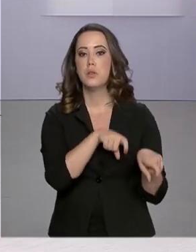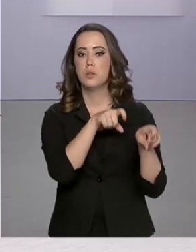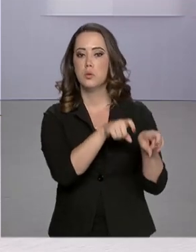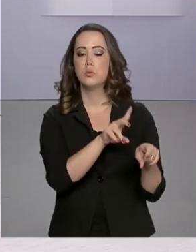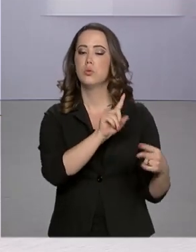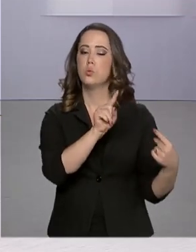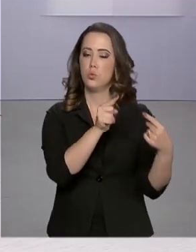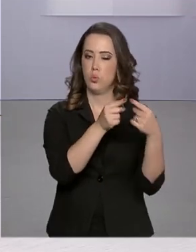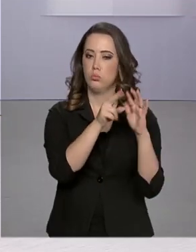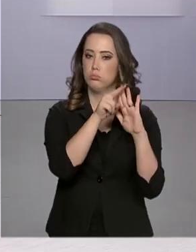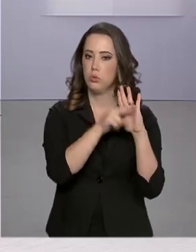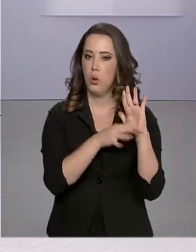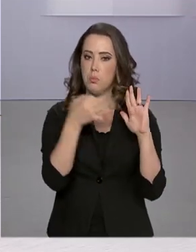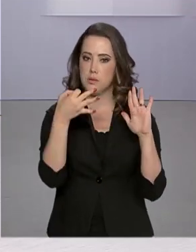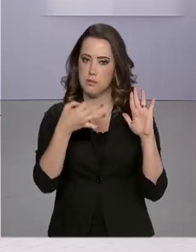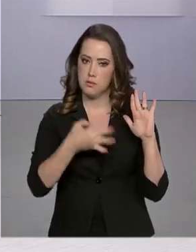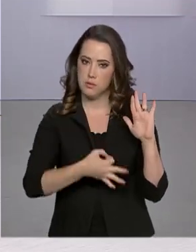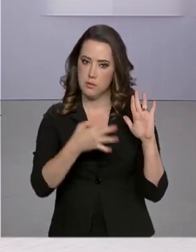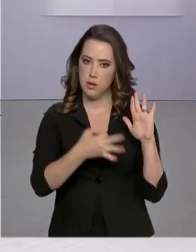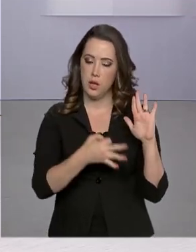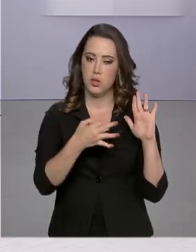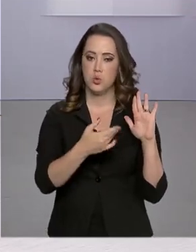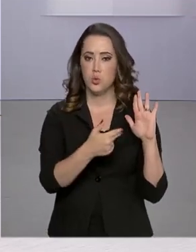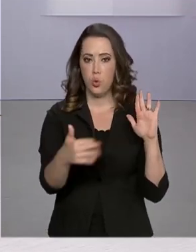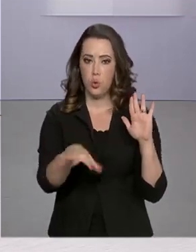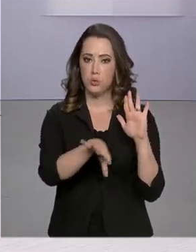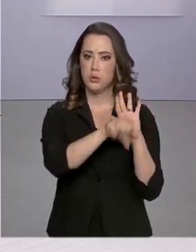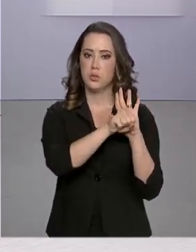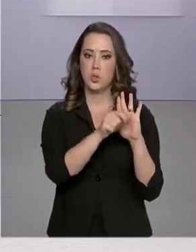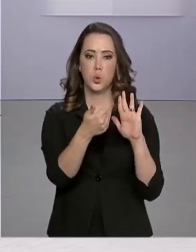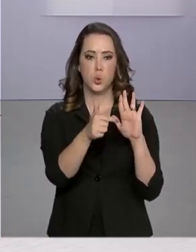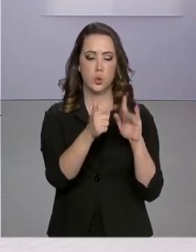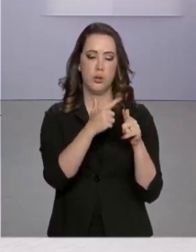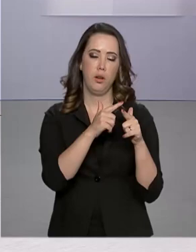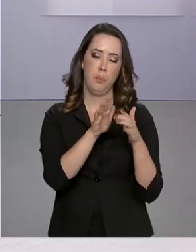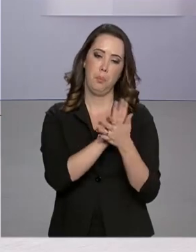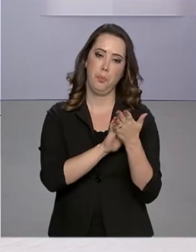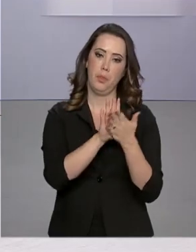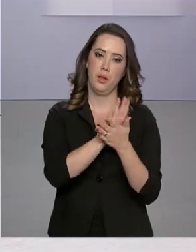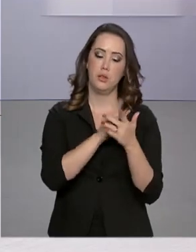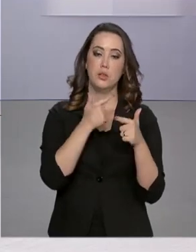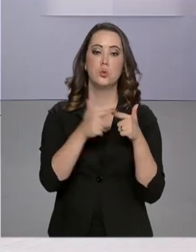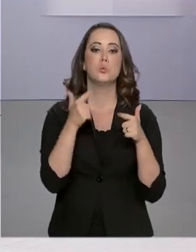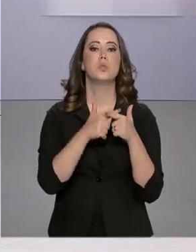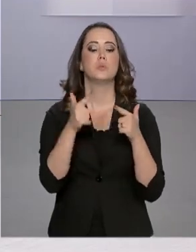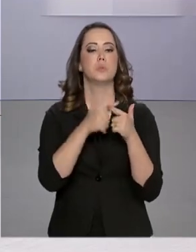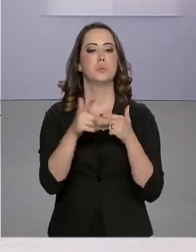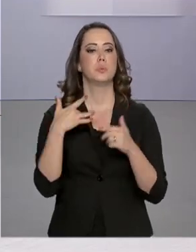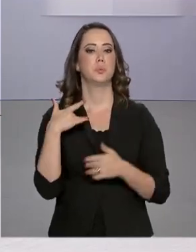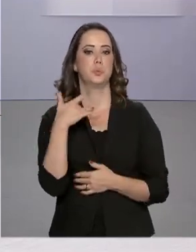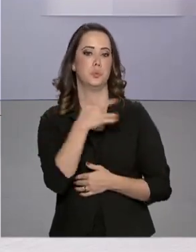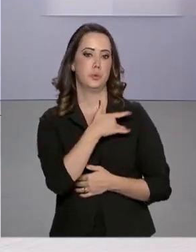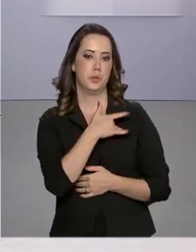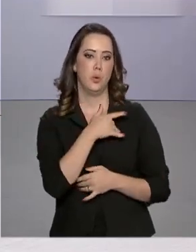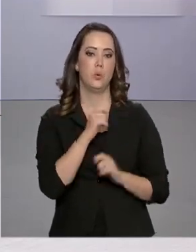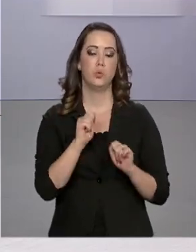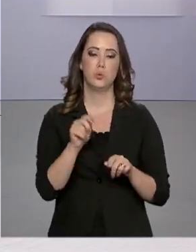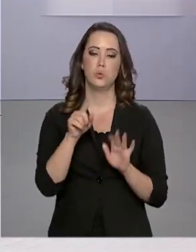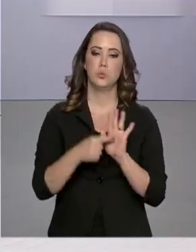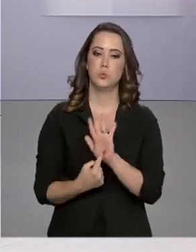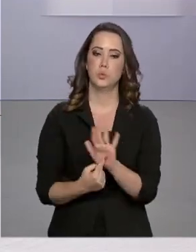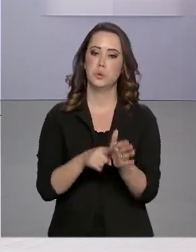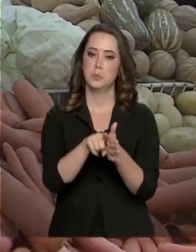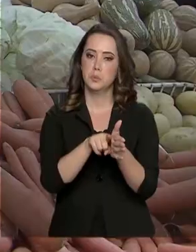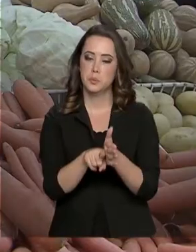conformidade para resíduos e contaminantes e não apresentam riscos para o consumo. É o que mostra uma pesquisa divulgada hoje.